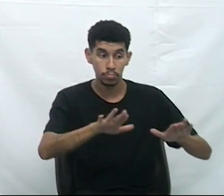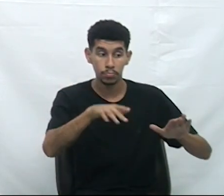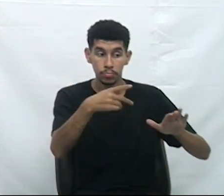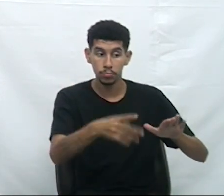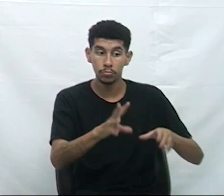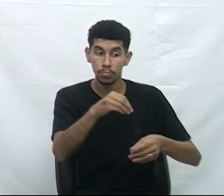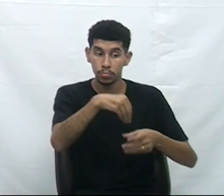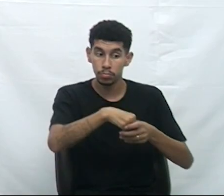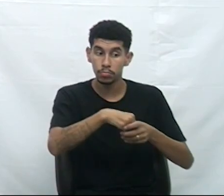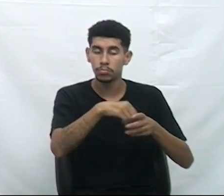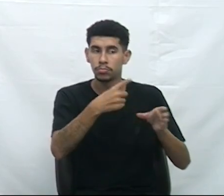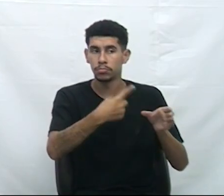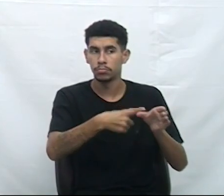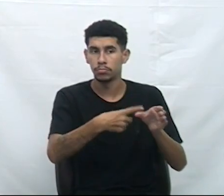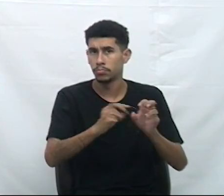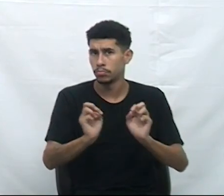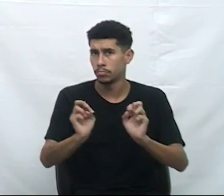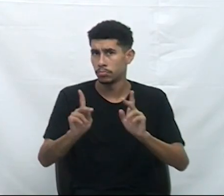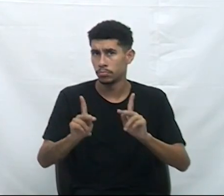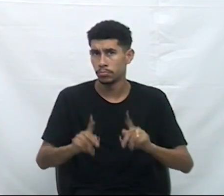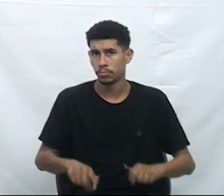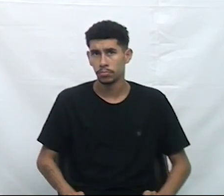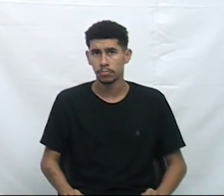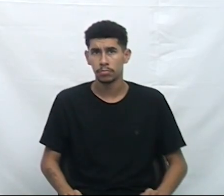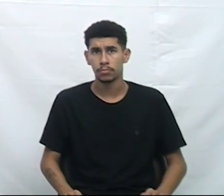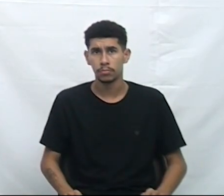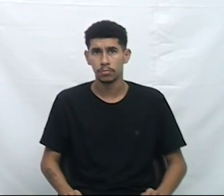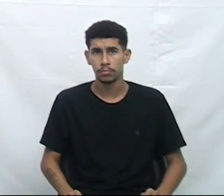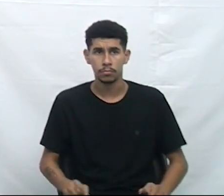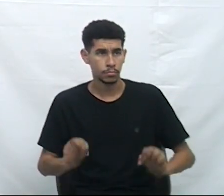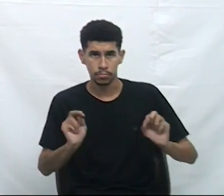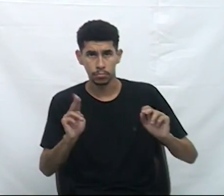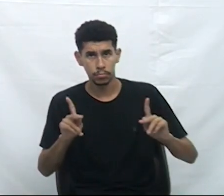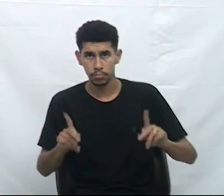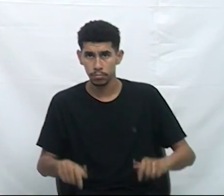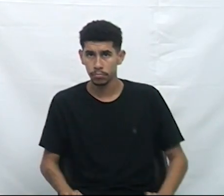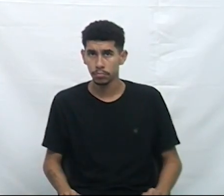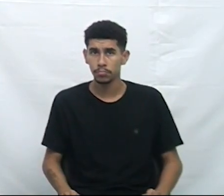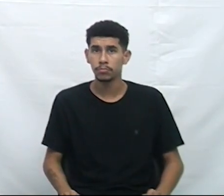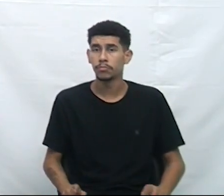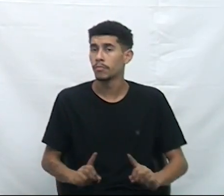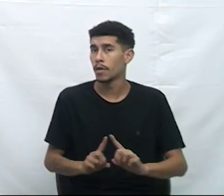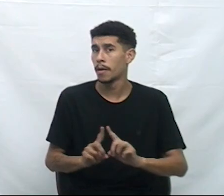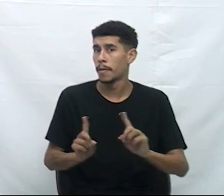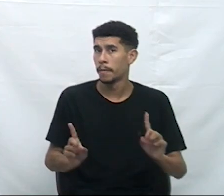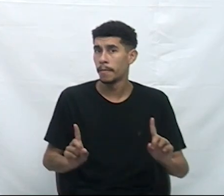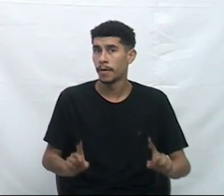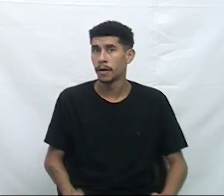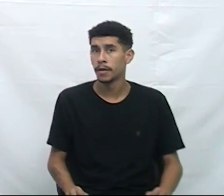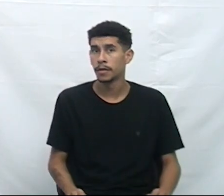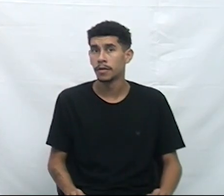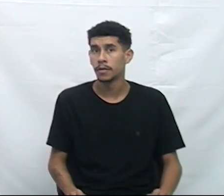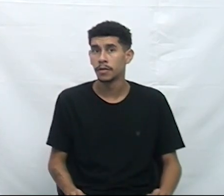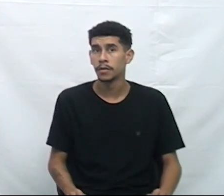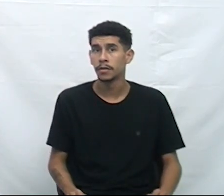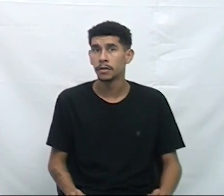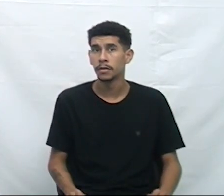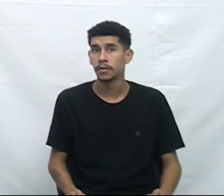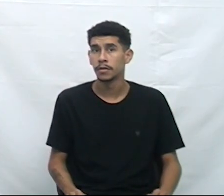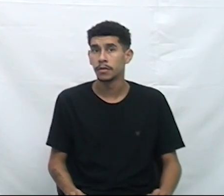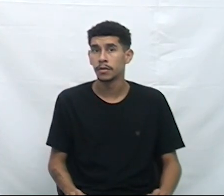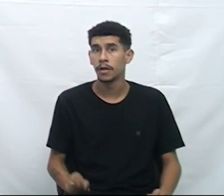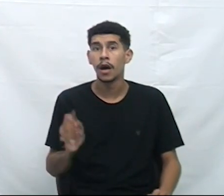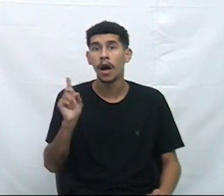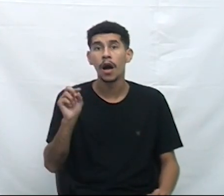interno. Muito bem. Não, mas se for para isso, está tudo certo. Bom, mas são 70, em média, 70